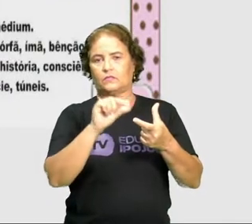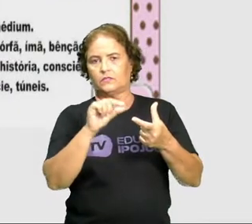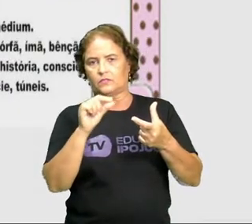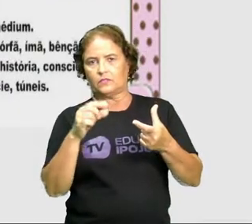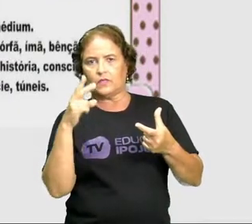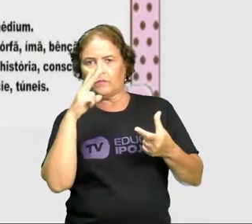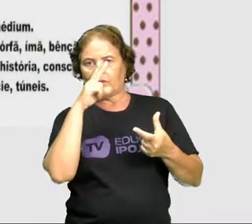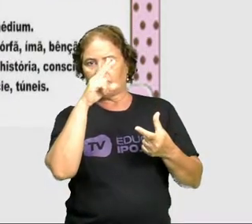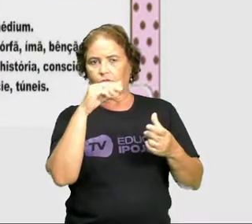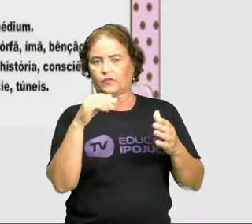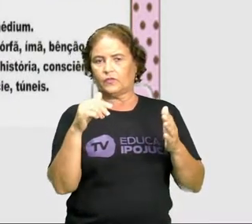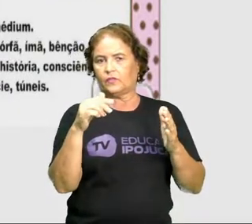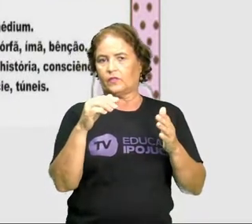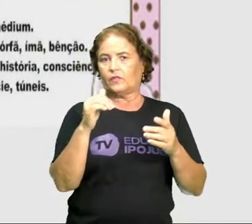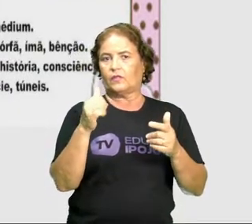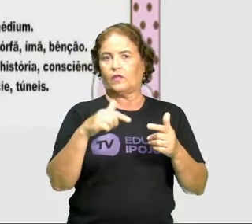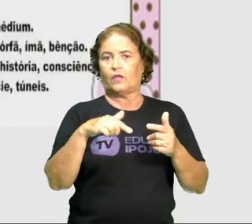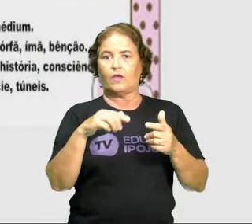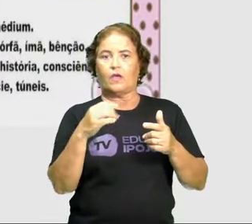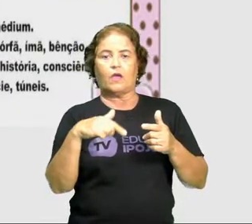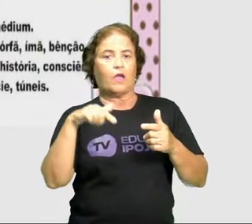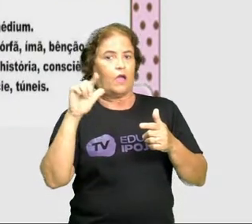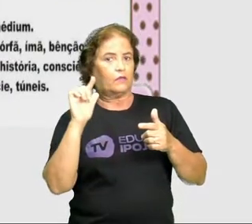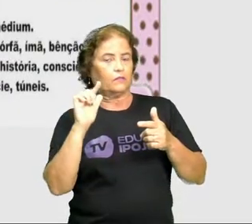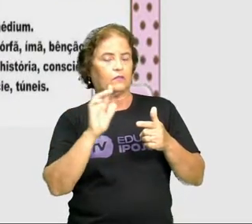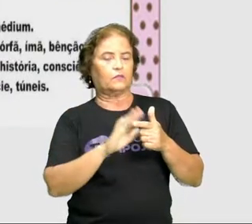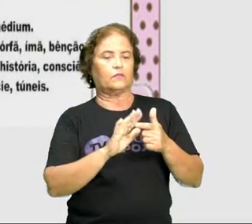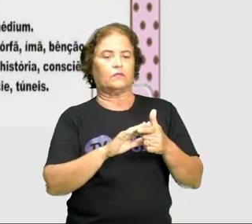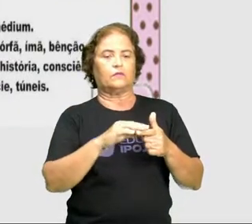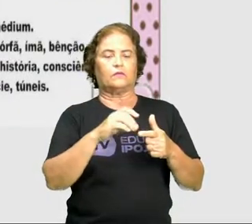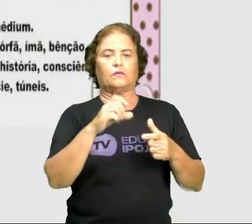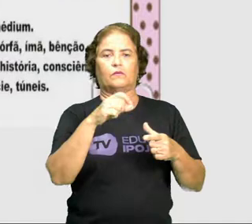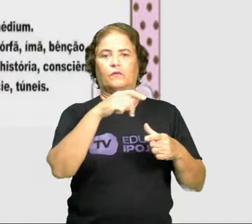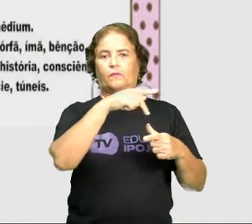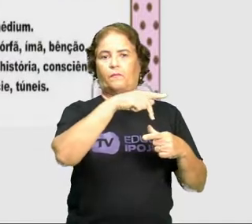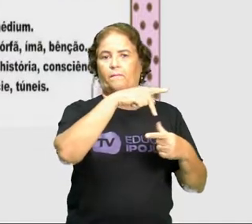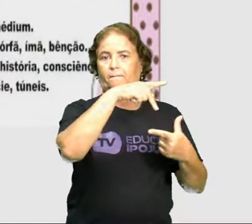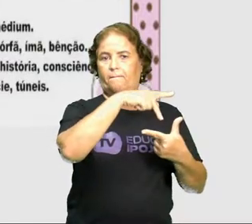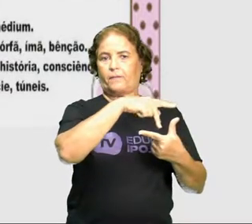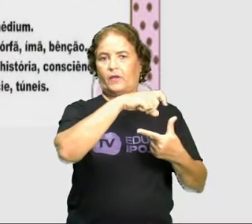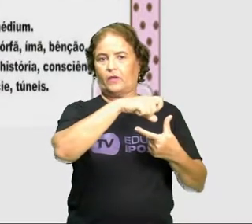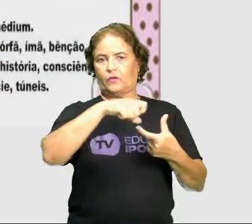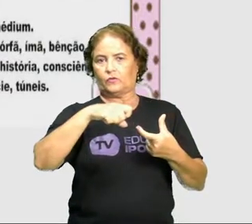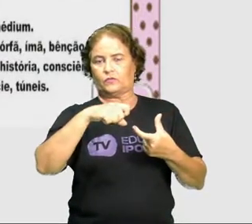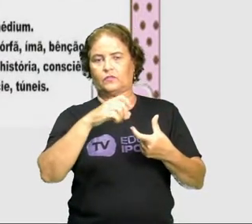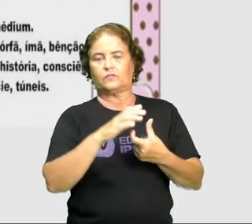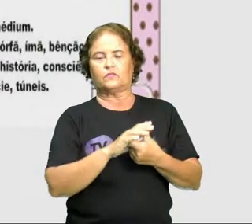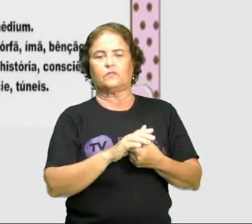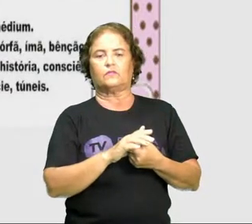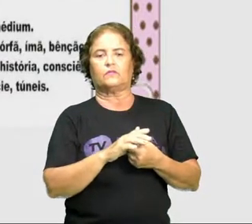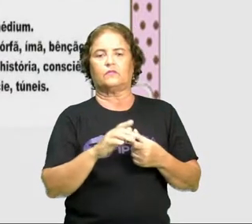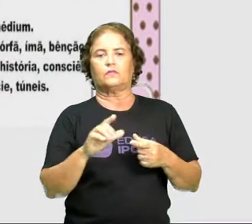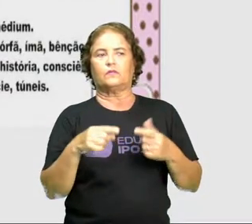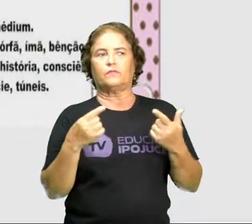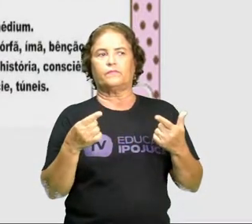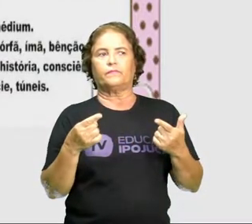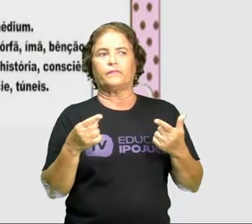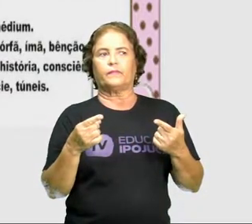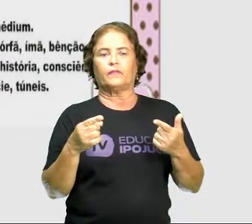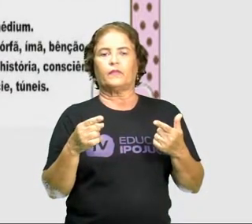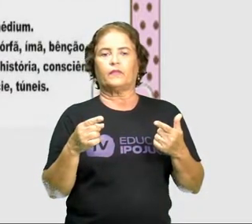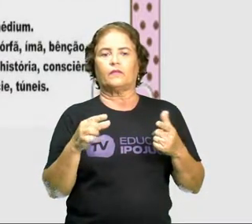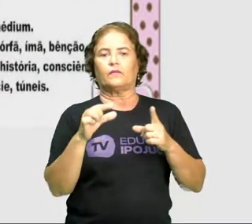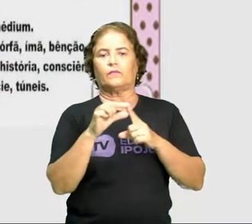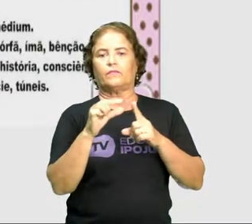de paroxítonas. Vamos ver agora como são as palavras paroxítonas? As palavras paroxítonas, elas são